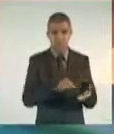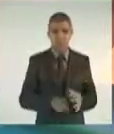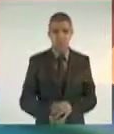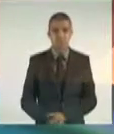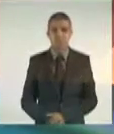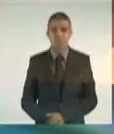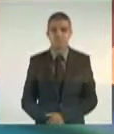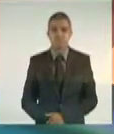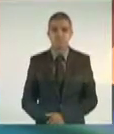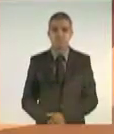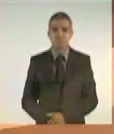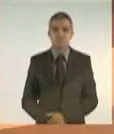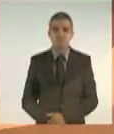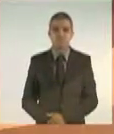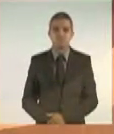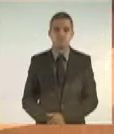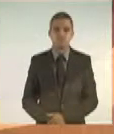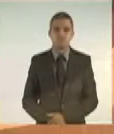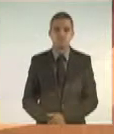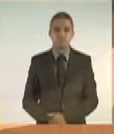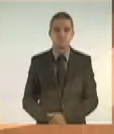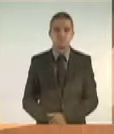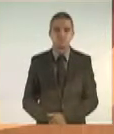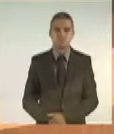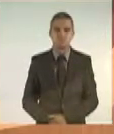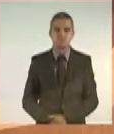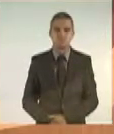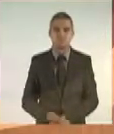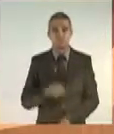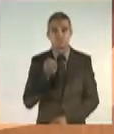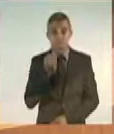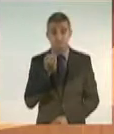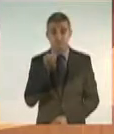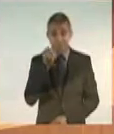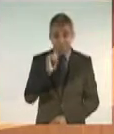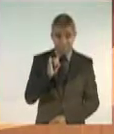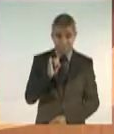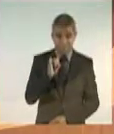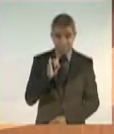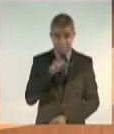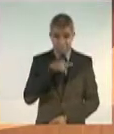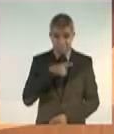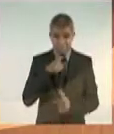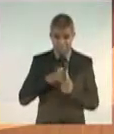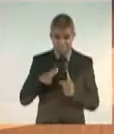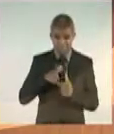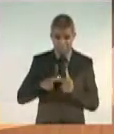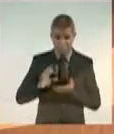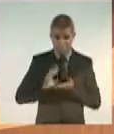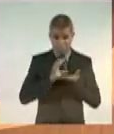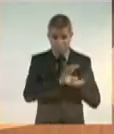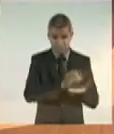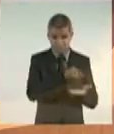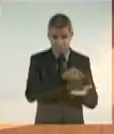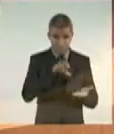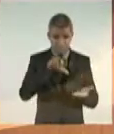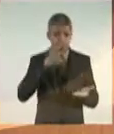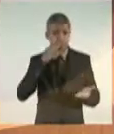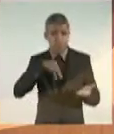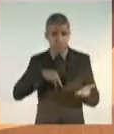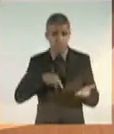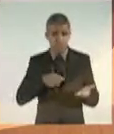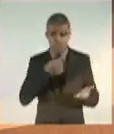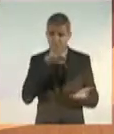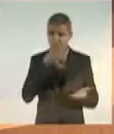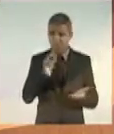Se eu acho que tem algum problema destinar 9 milhões para caixias, eu não acho. Desde que o